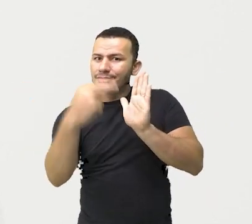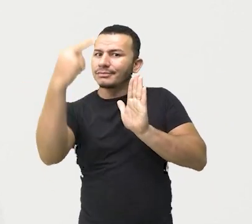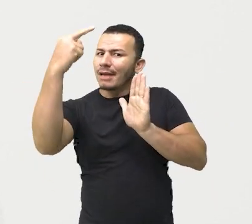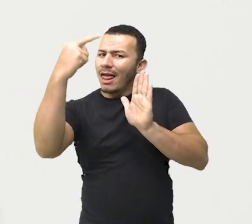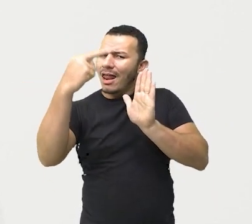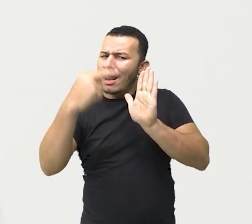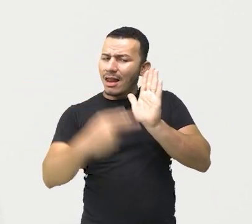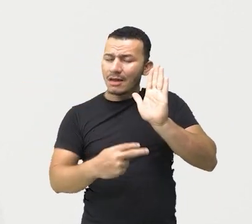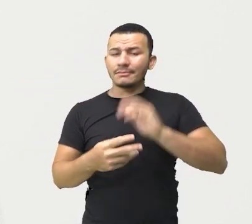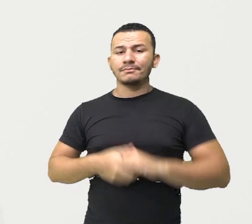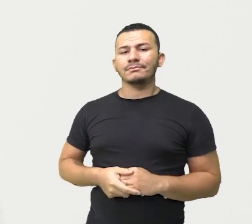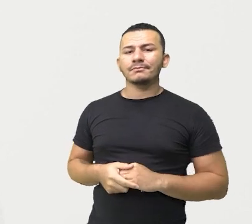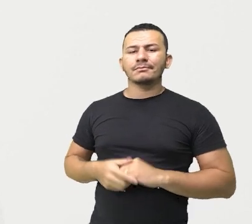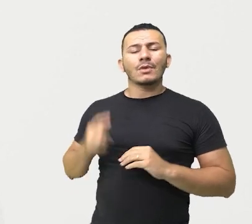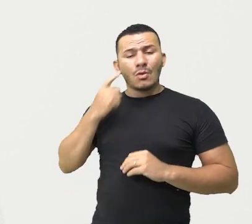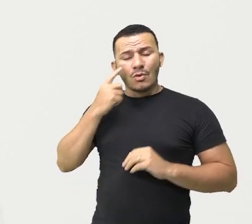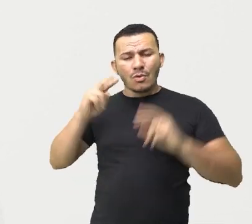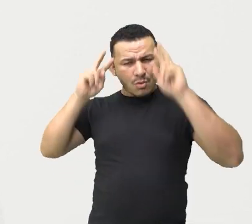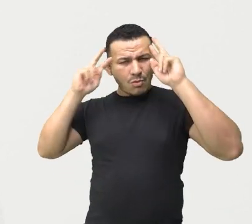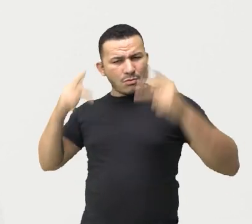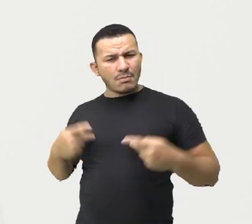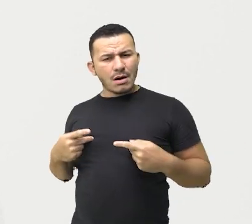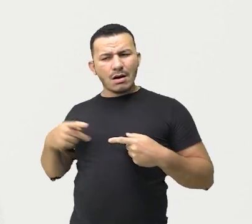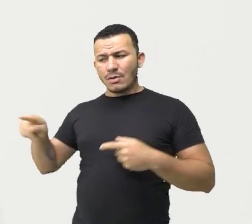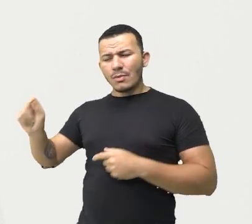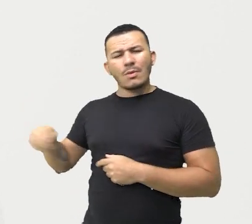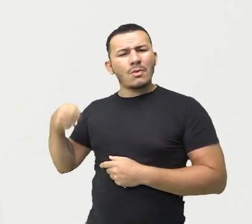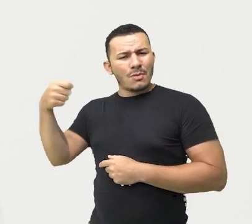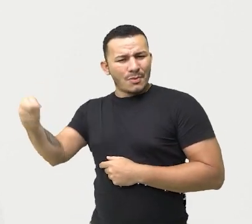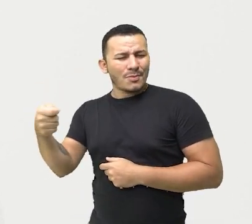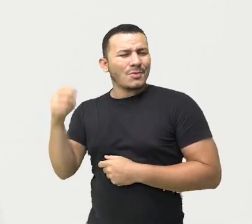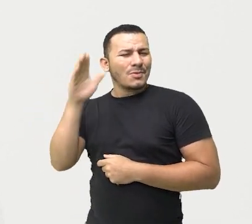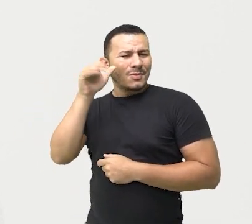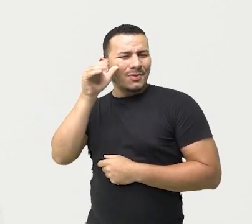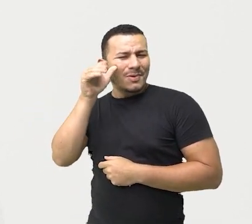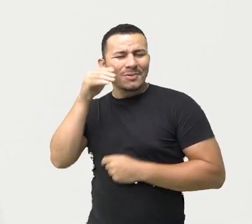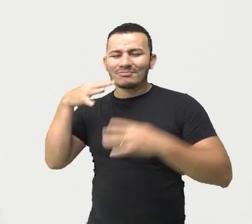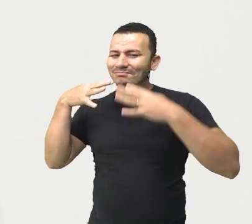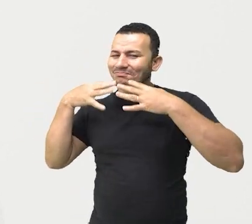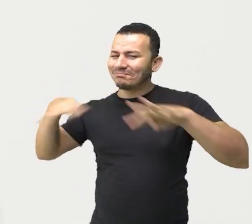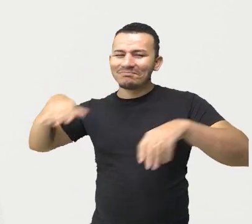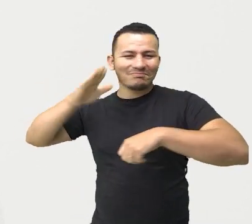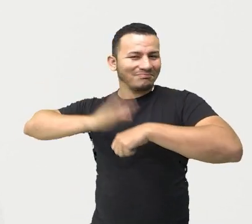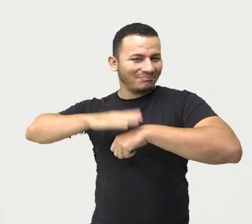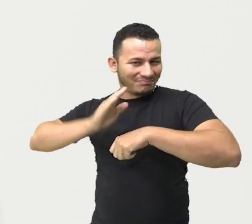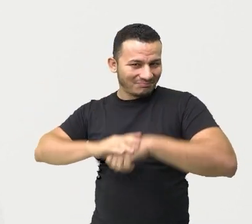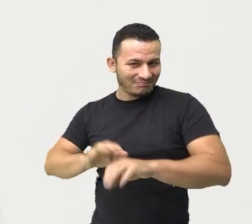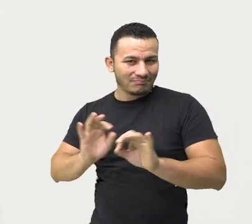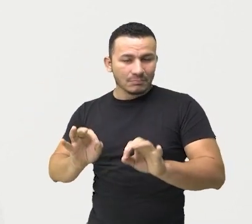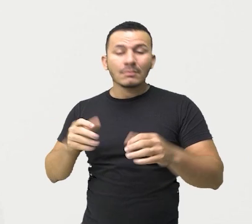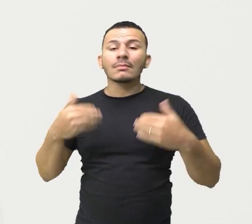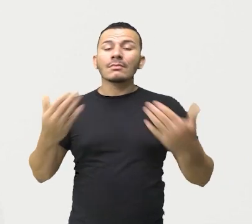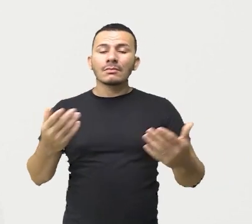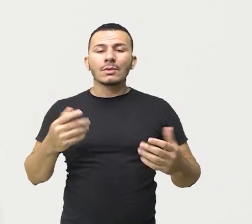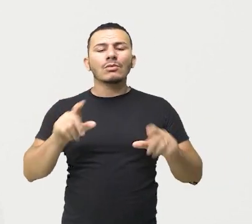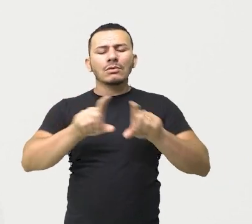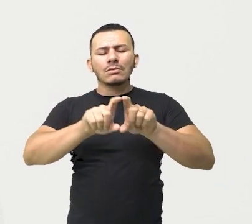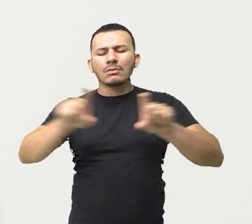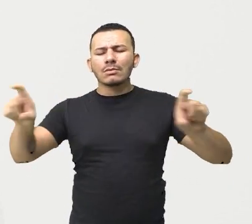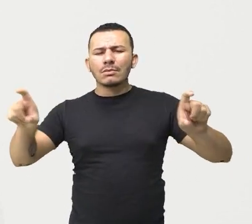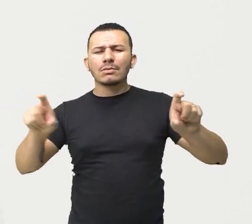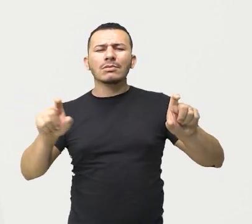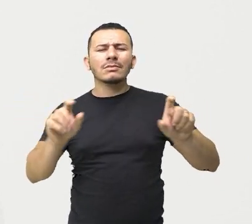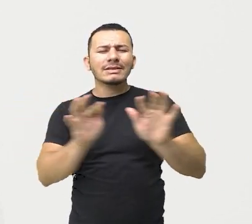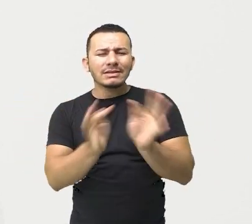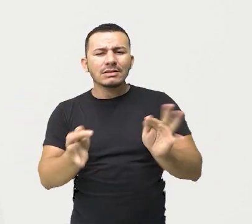sequência ele diz o ser humano é um ser curioso por natureza, ok? Então, só por esse trecho que nós já